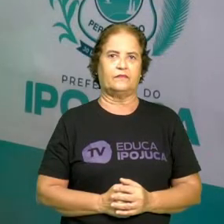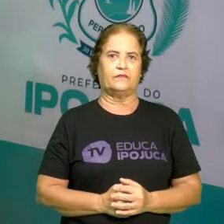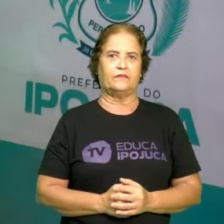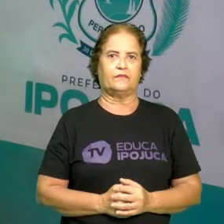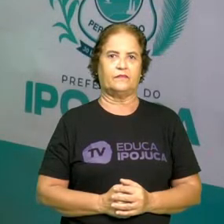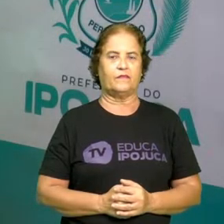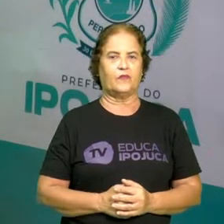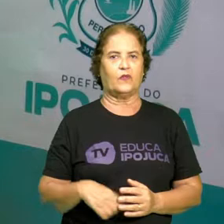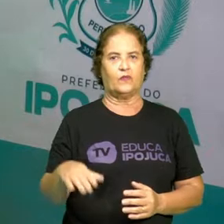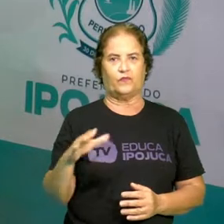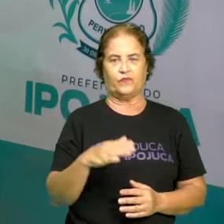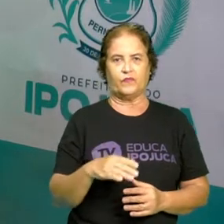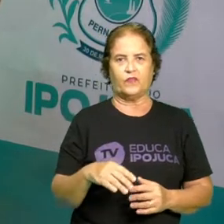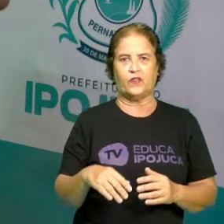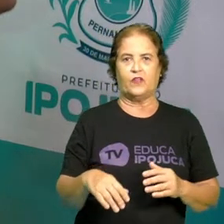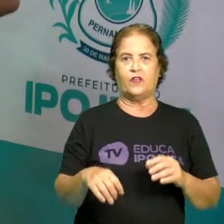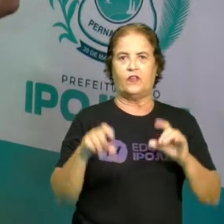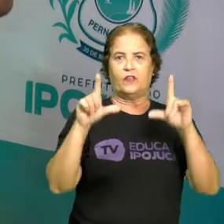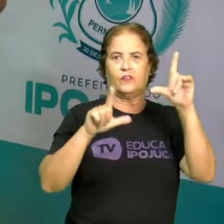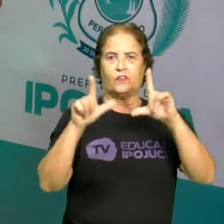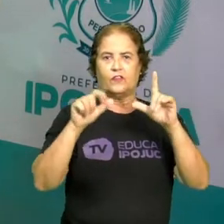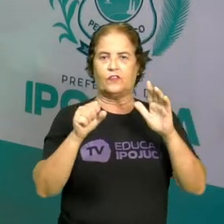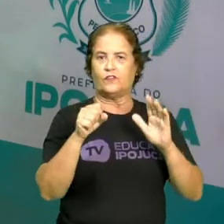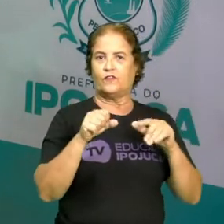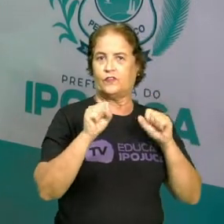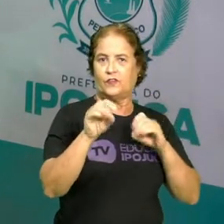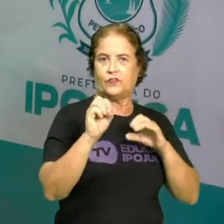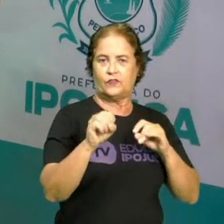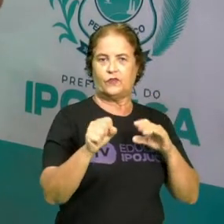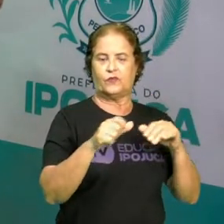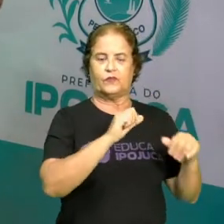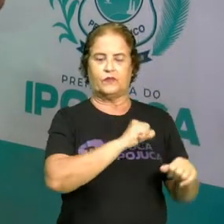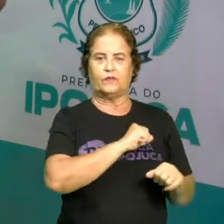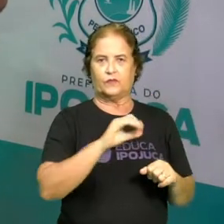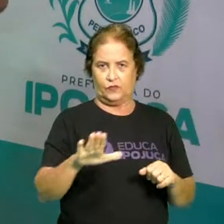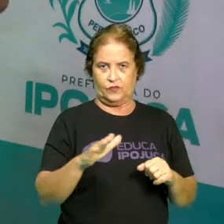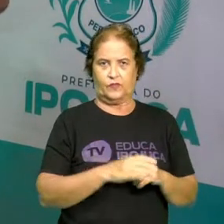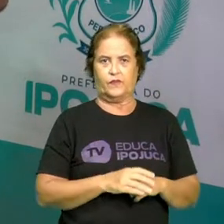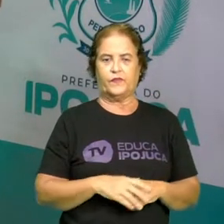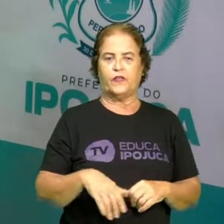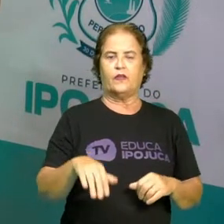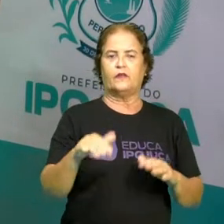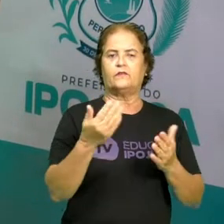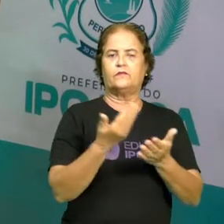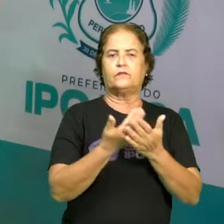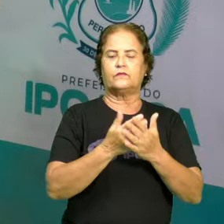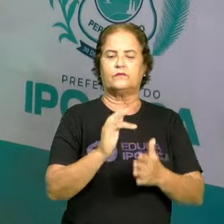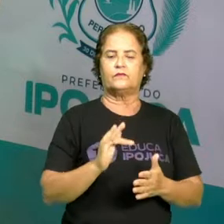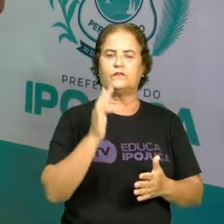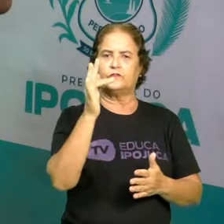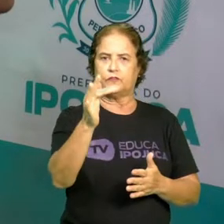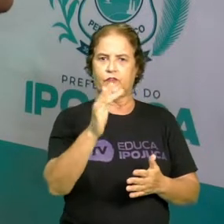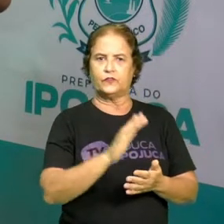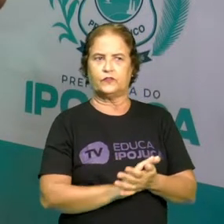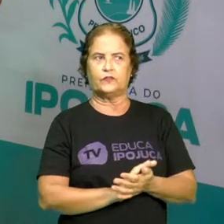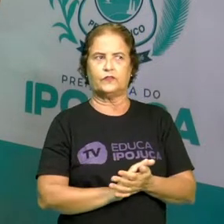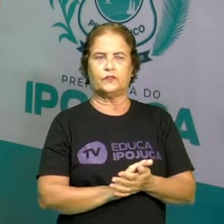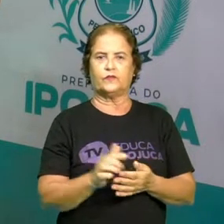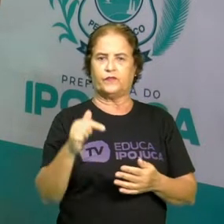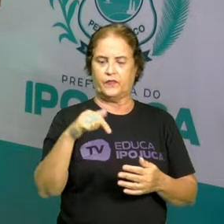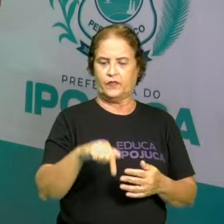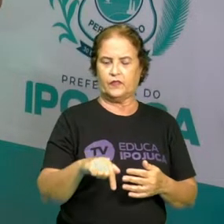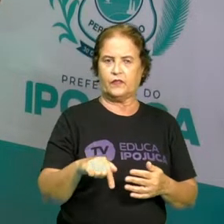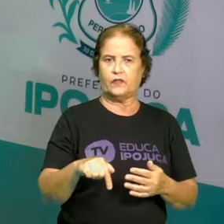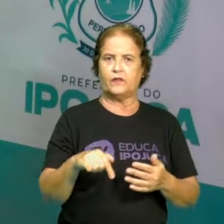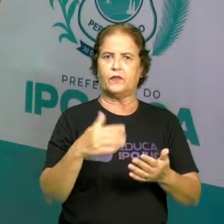No ar, a TV Educa e Pojuca, a escola do futuro. Estamos aqui para mais um dia de